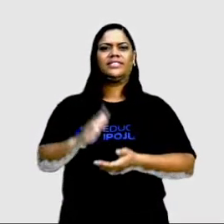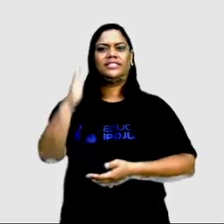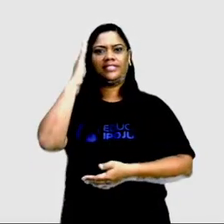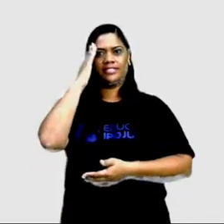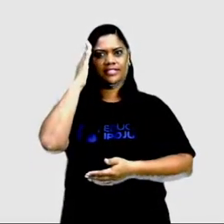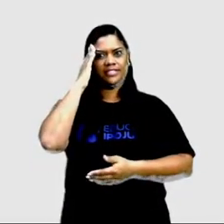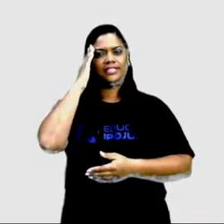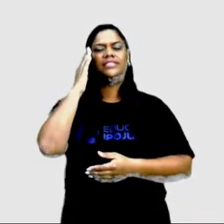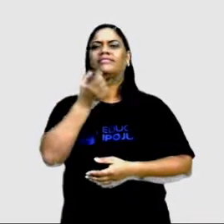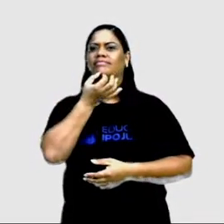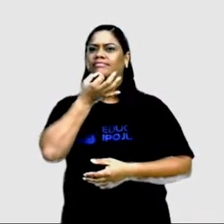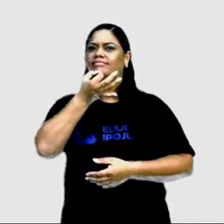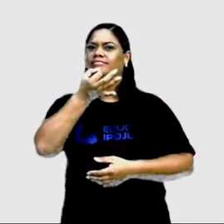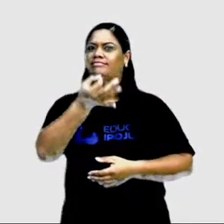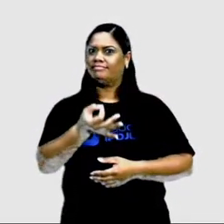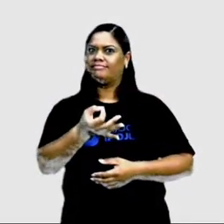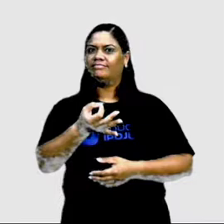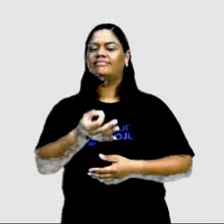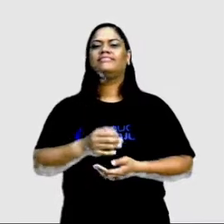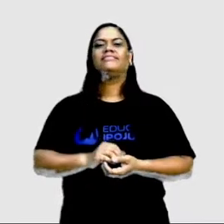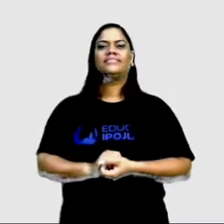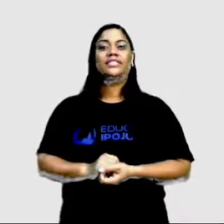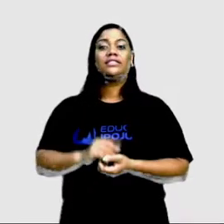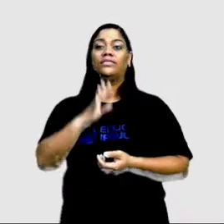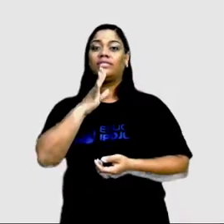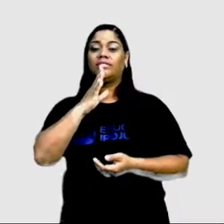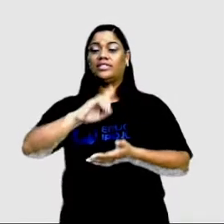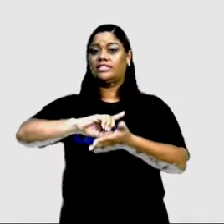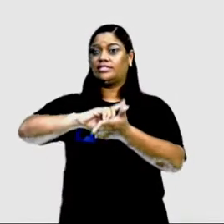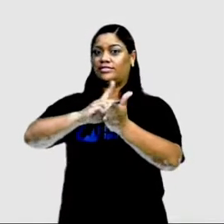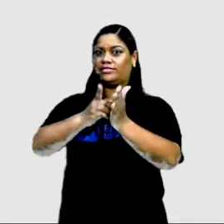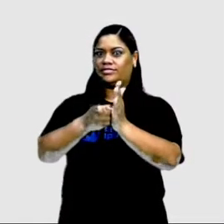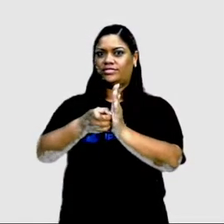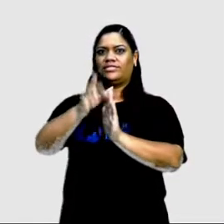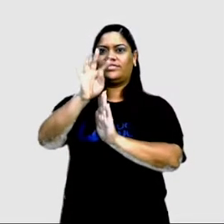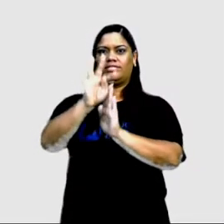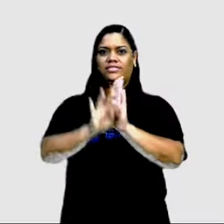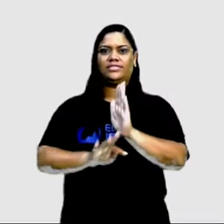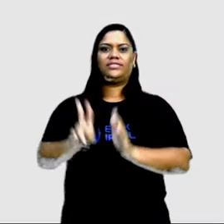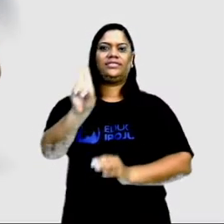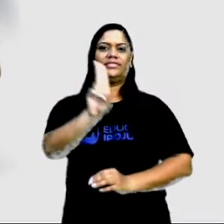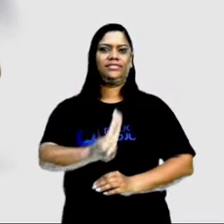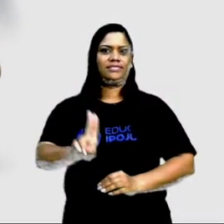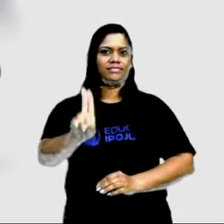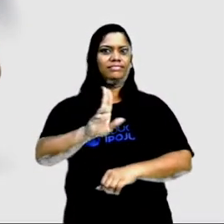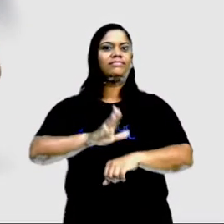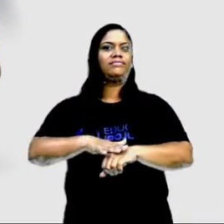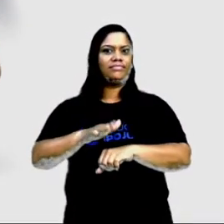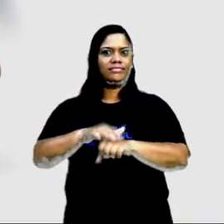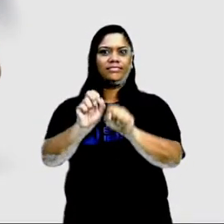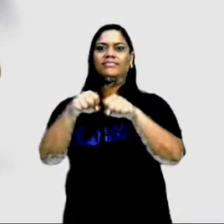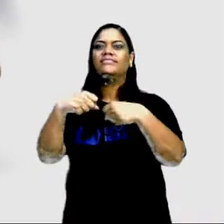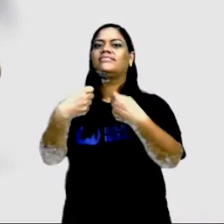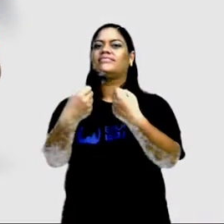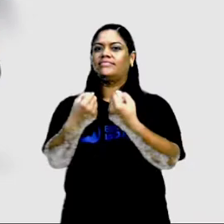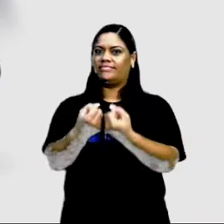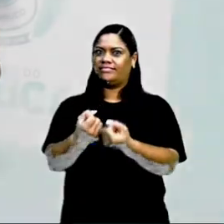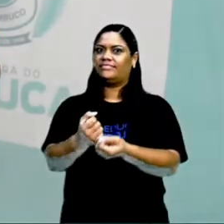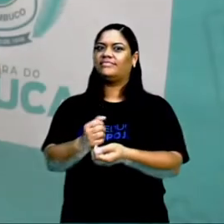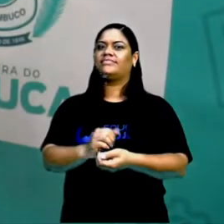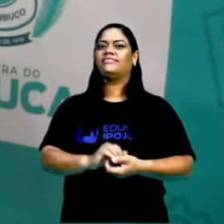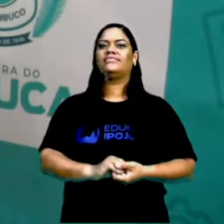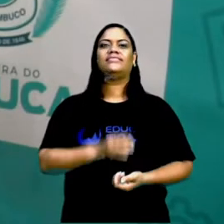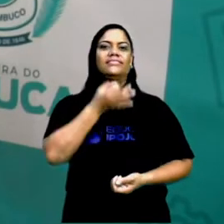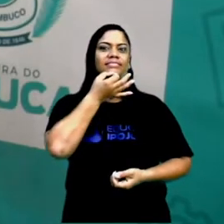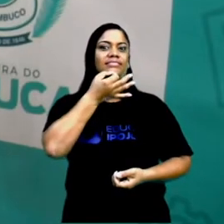a argumentação e conhecer gêneros textuais que a utiliza como função social. Ou seja, utiliza a